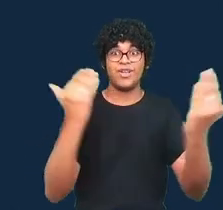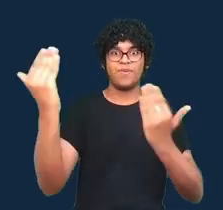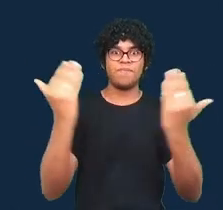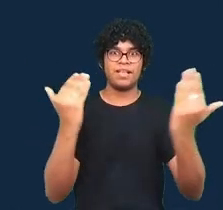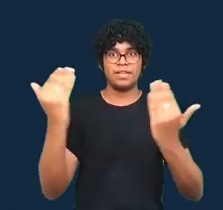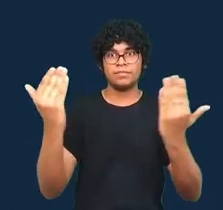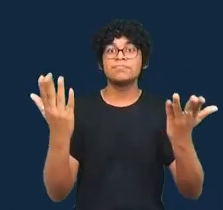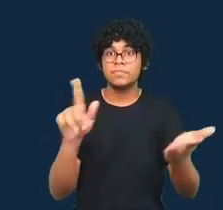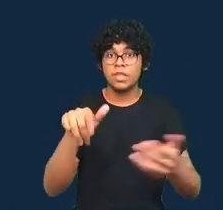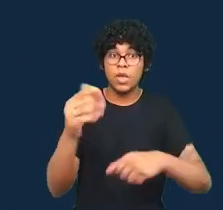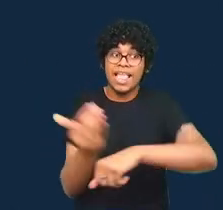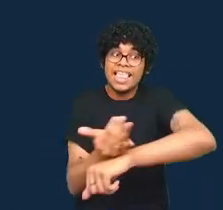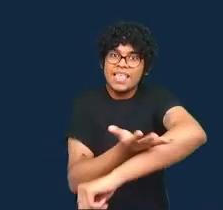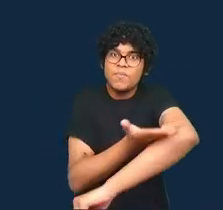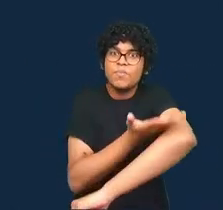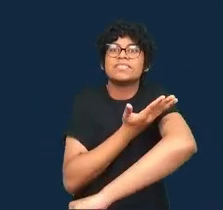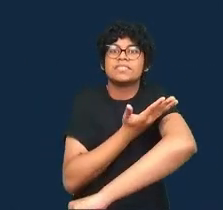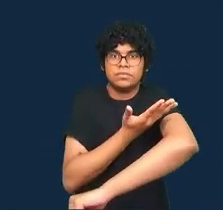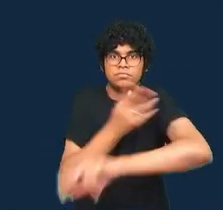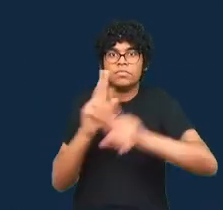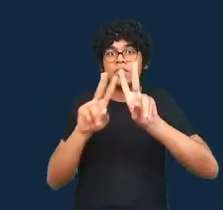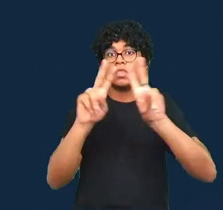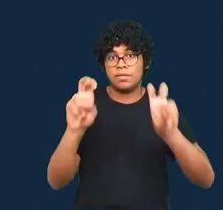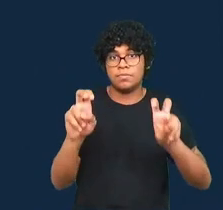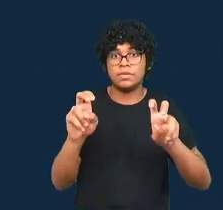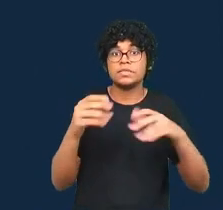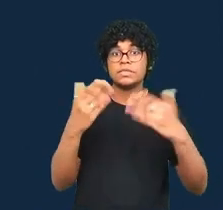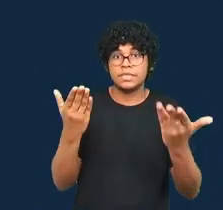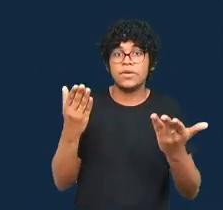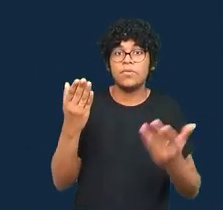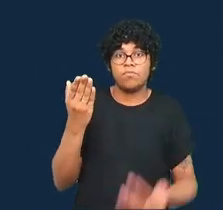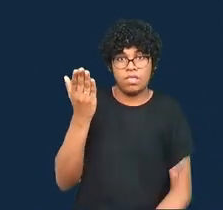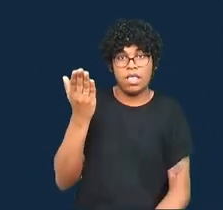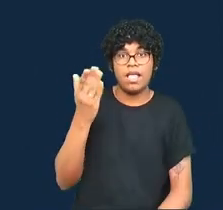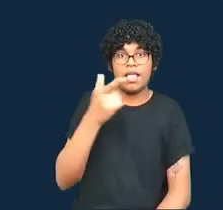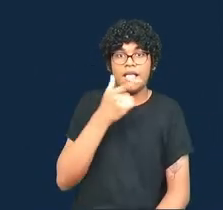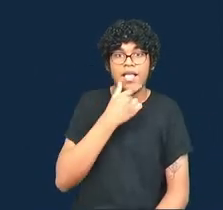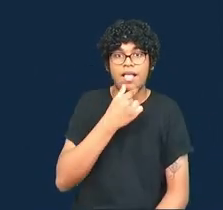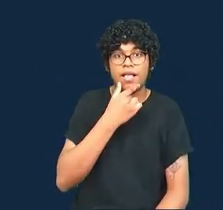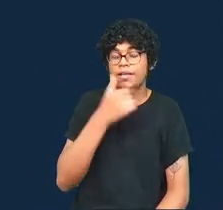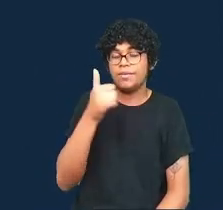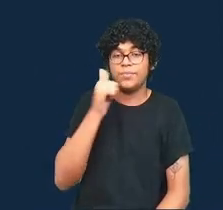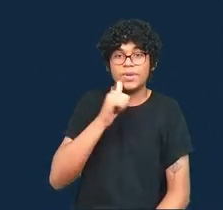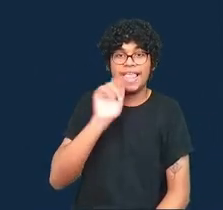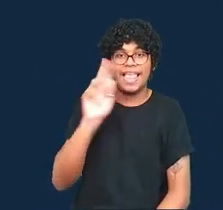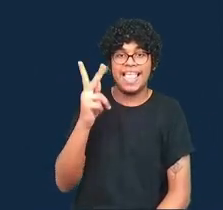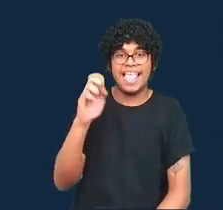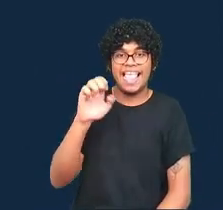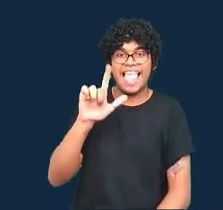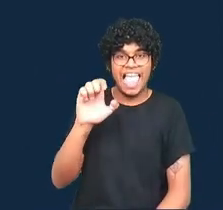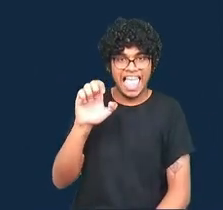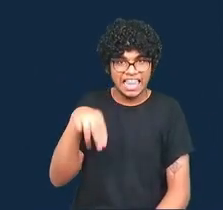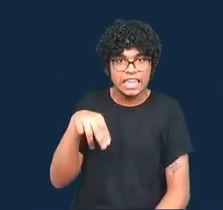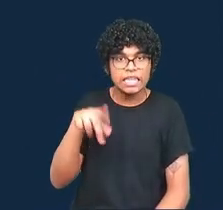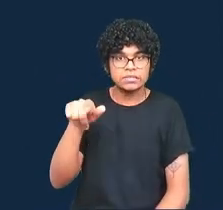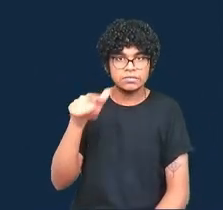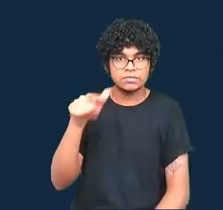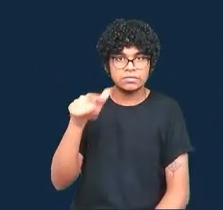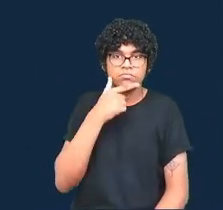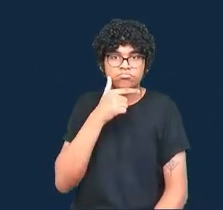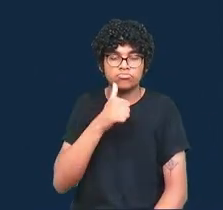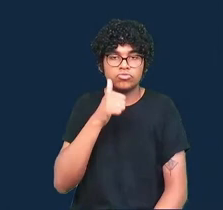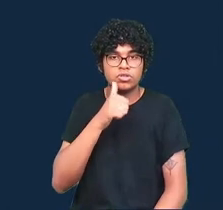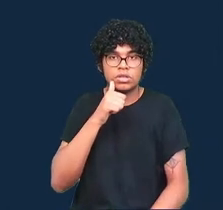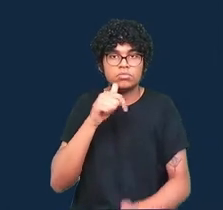falam de emoção e nesse capítulo aqui Helen Kennedy e seus colaboradores relatam o papel